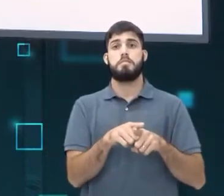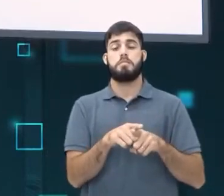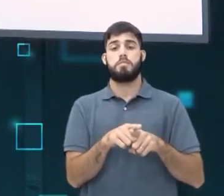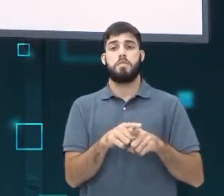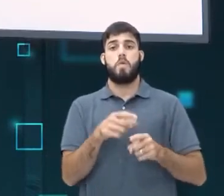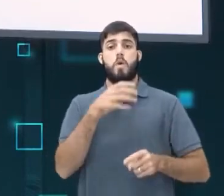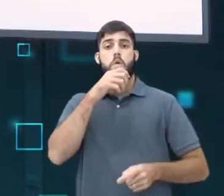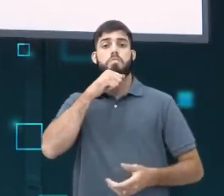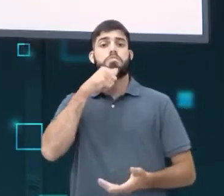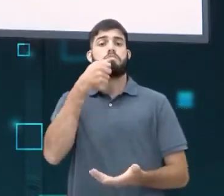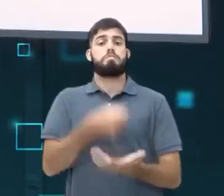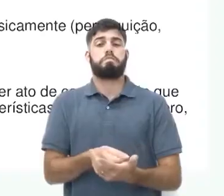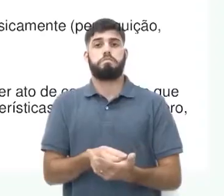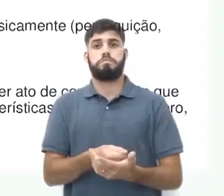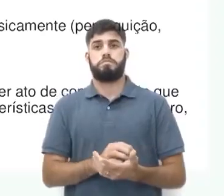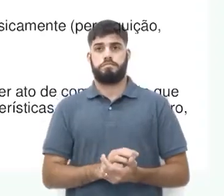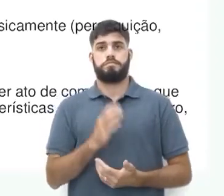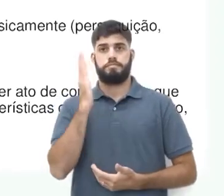machismo.